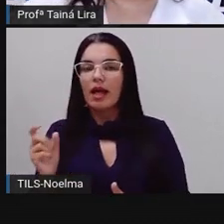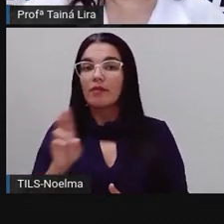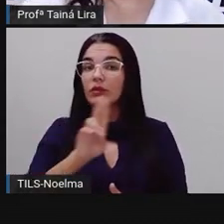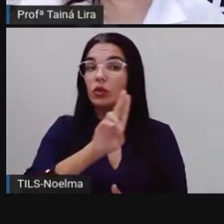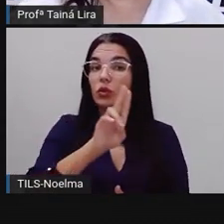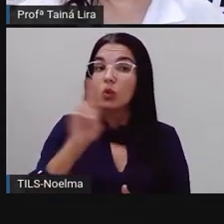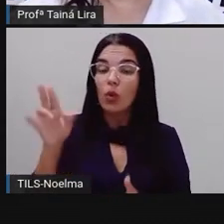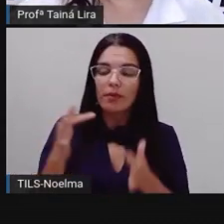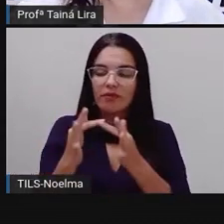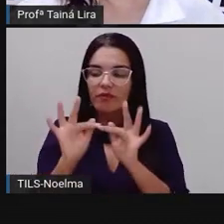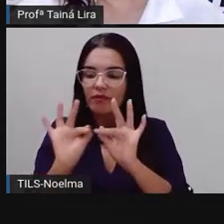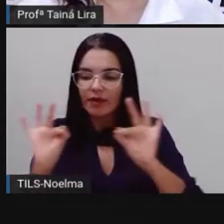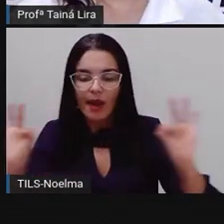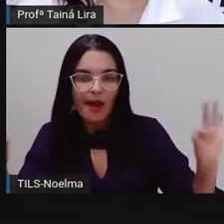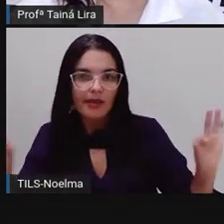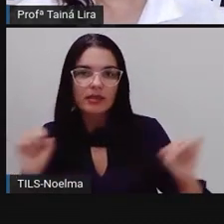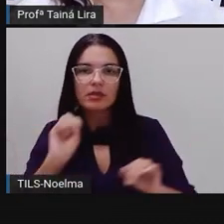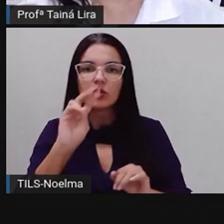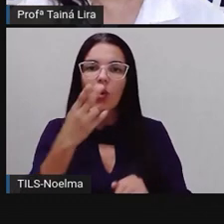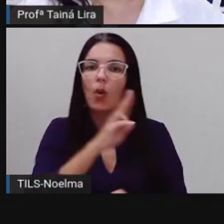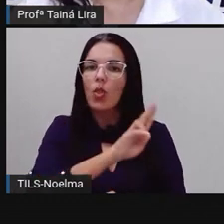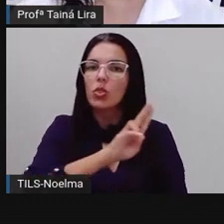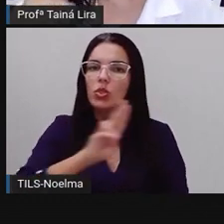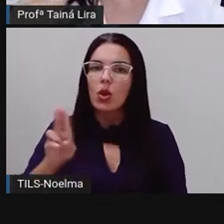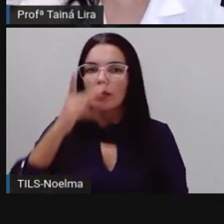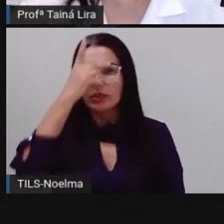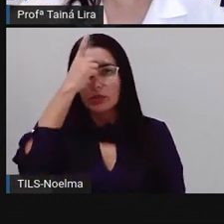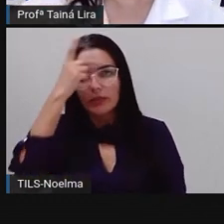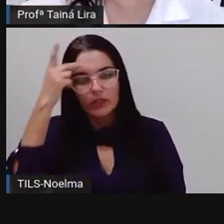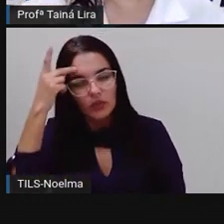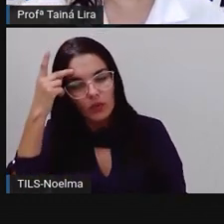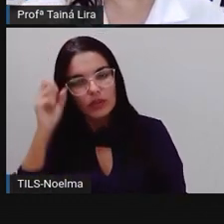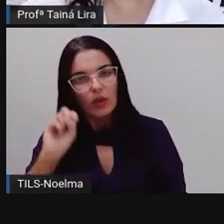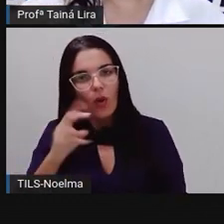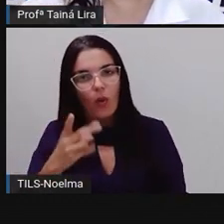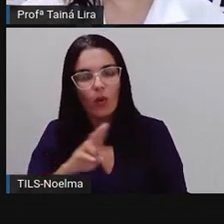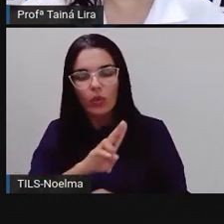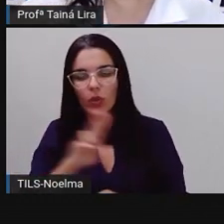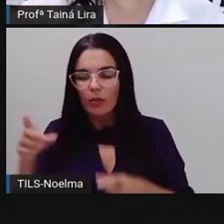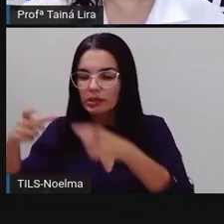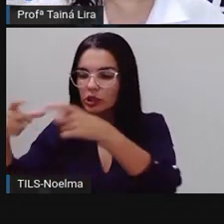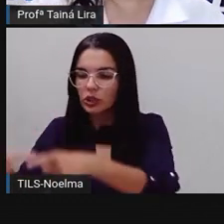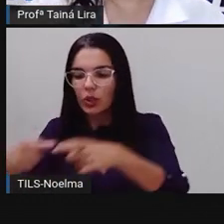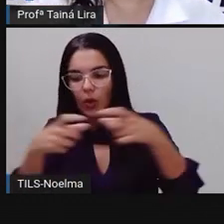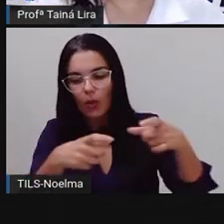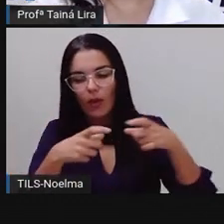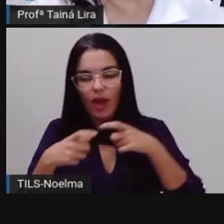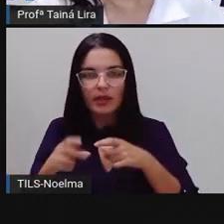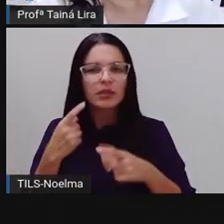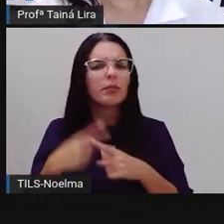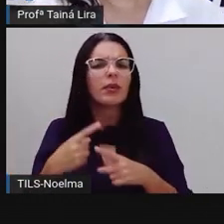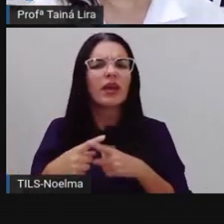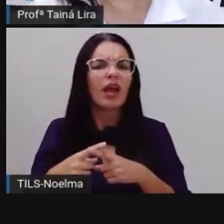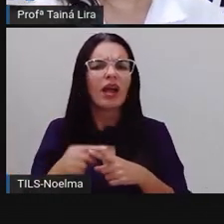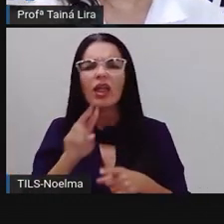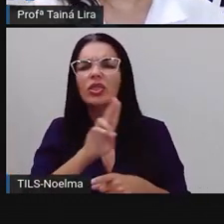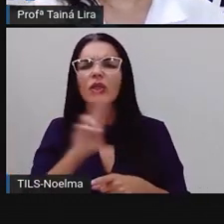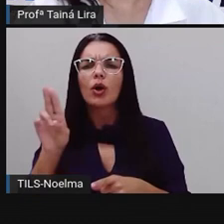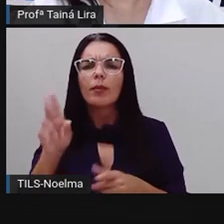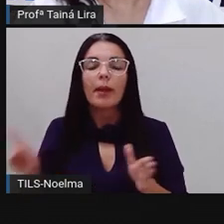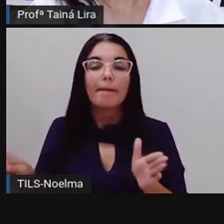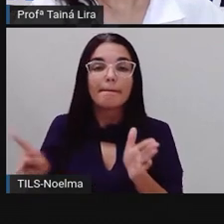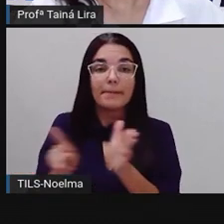de frases, ou para escrever nome de pessoas e nome de lugares. Por quê? Nome de pessoas e lugares nós não